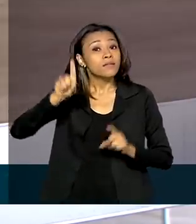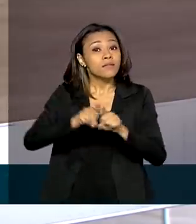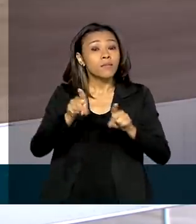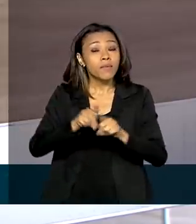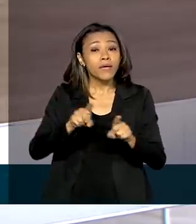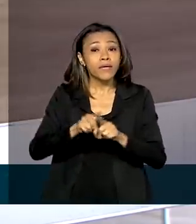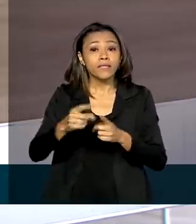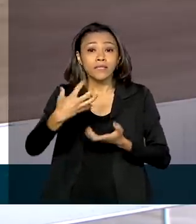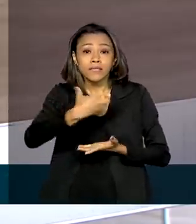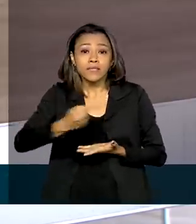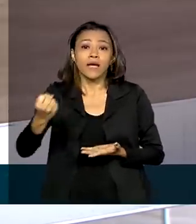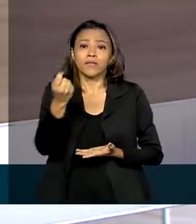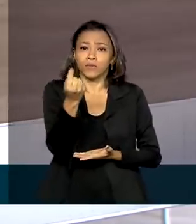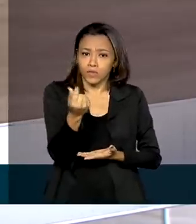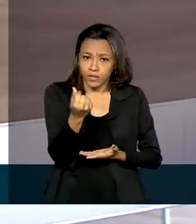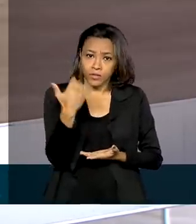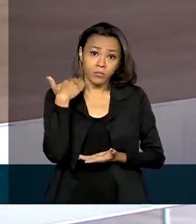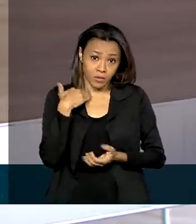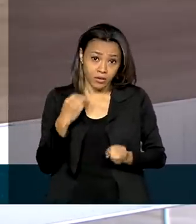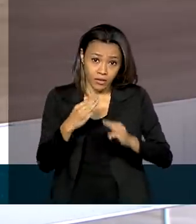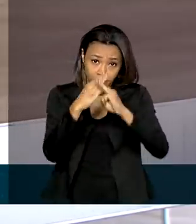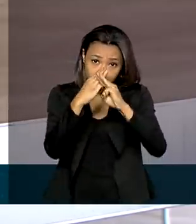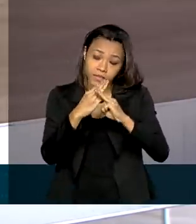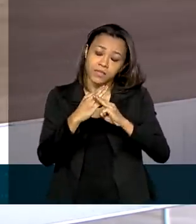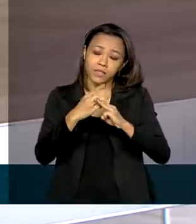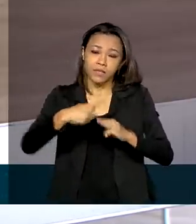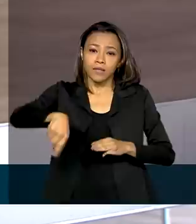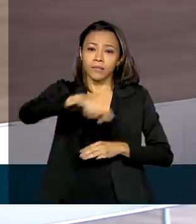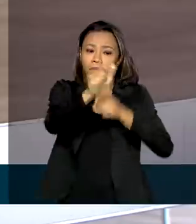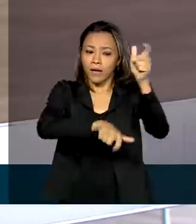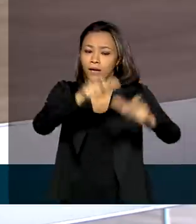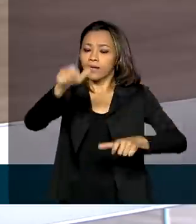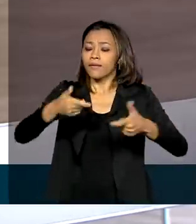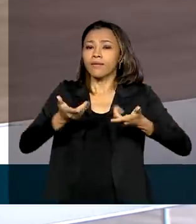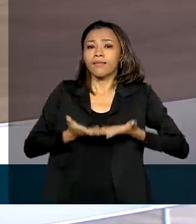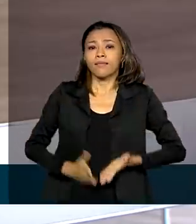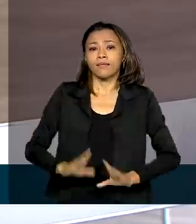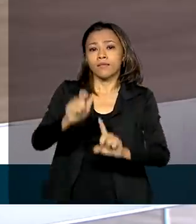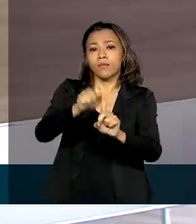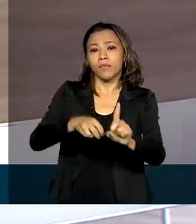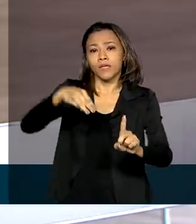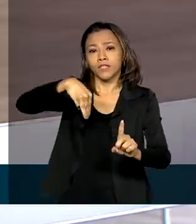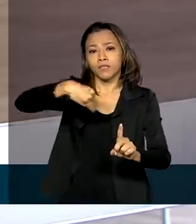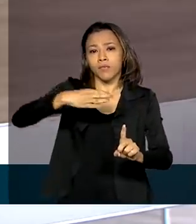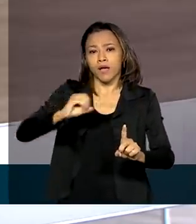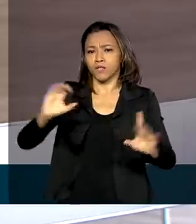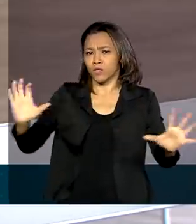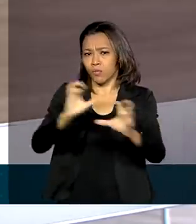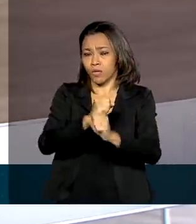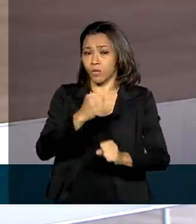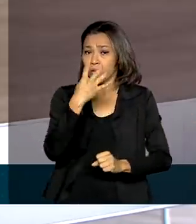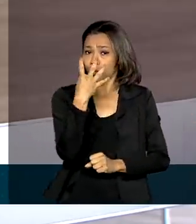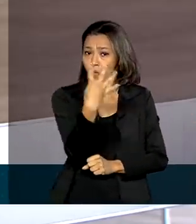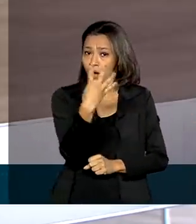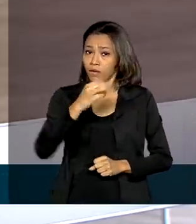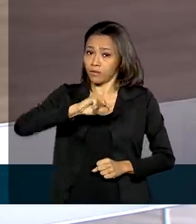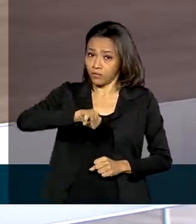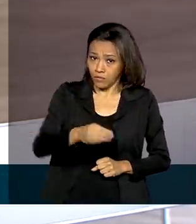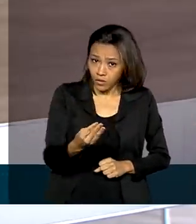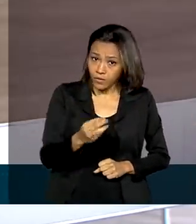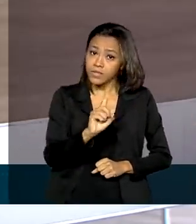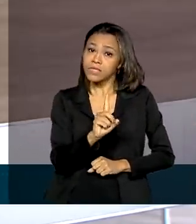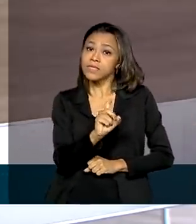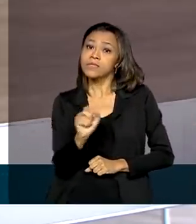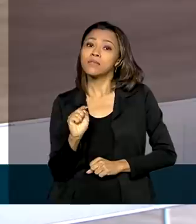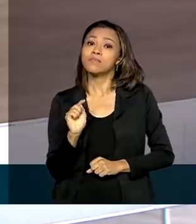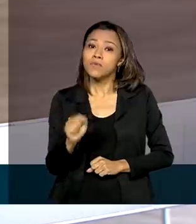saque do auxílio emergencial para os trabalhadores nascidos em março. O total são 4,1 milhões de trabalhadores.